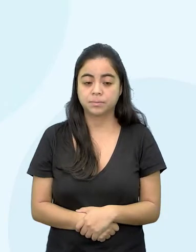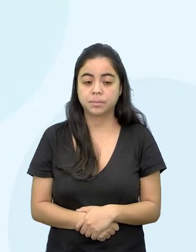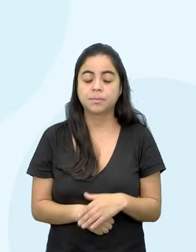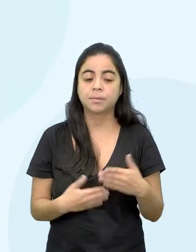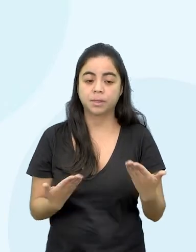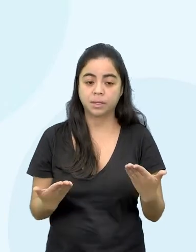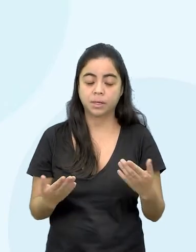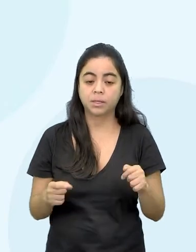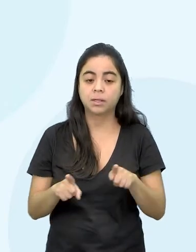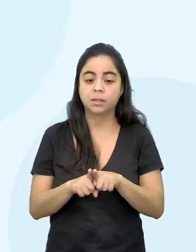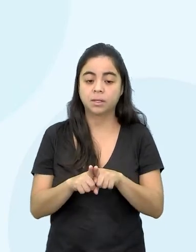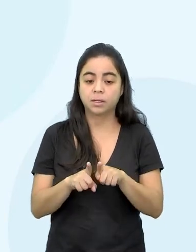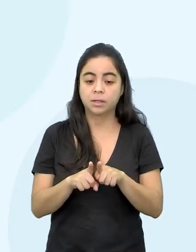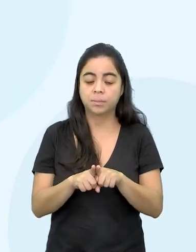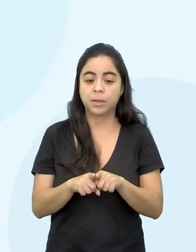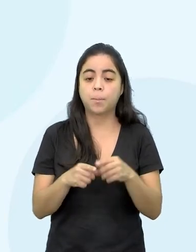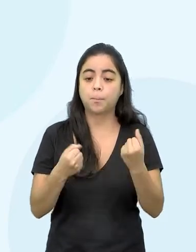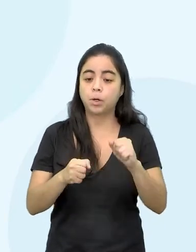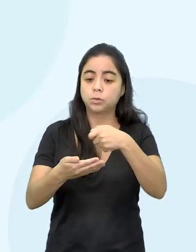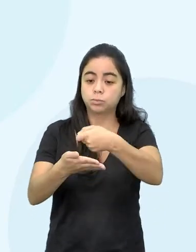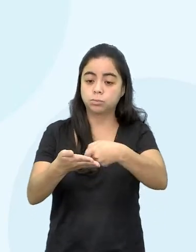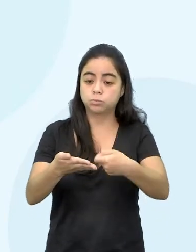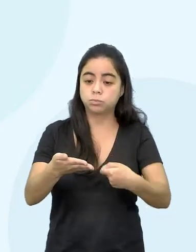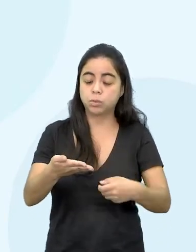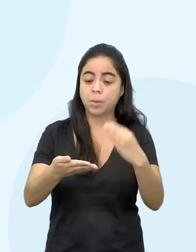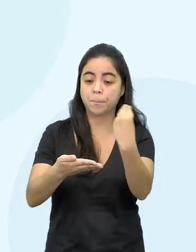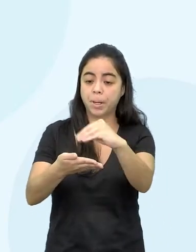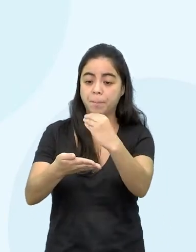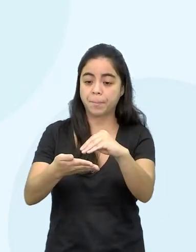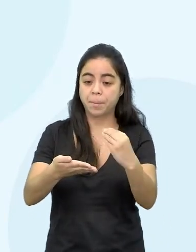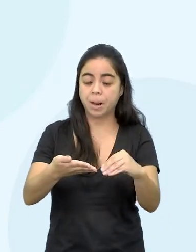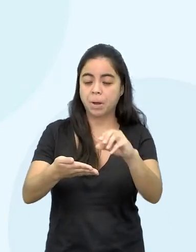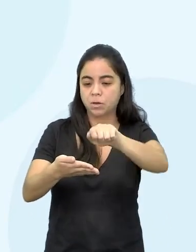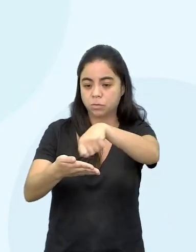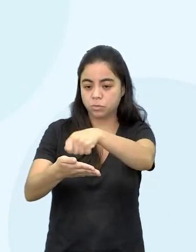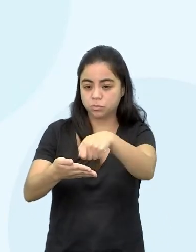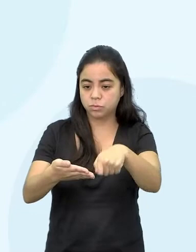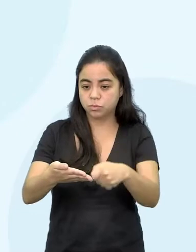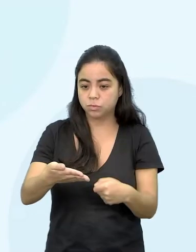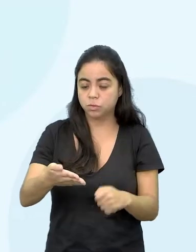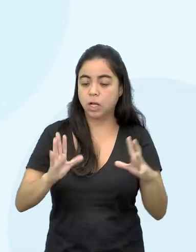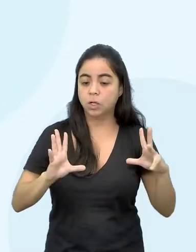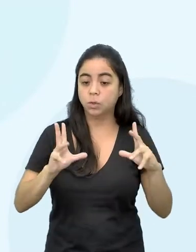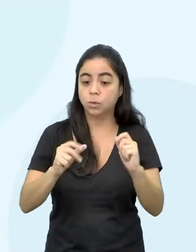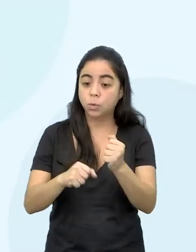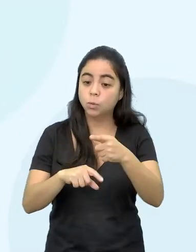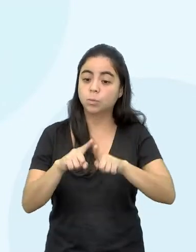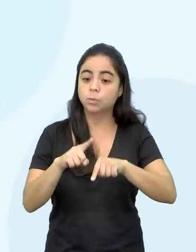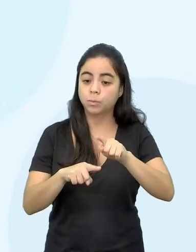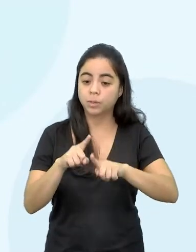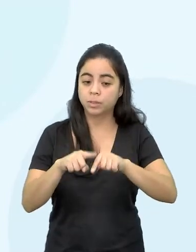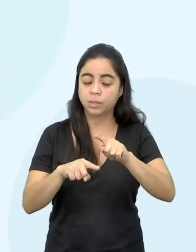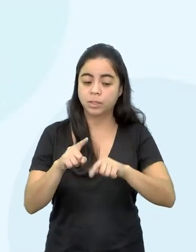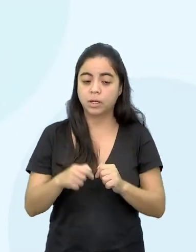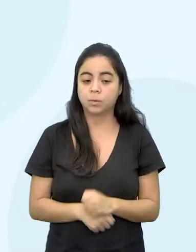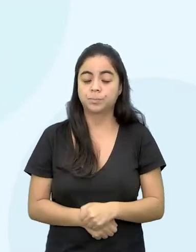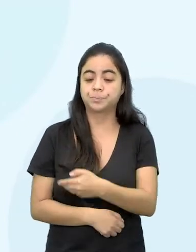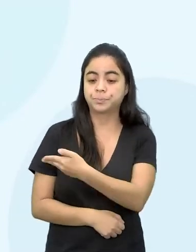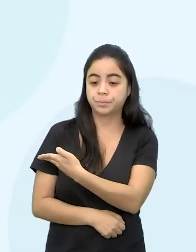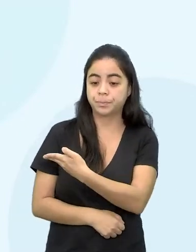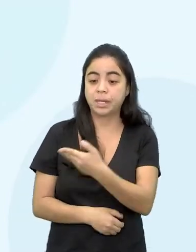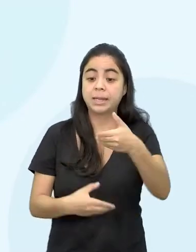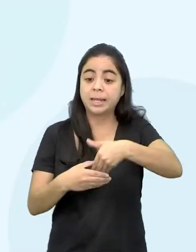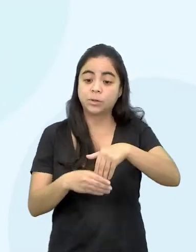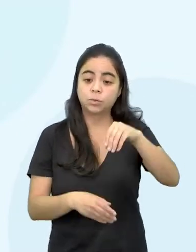vocês podem tirar o print e aí colocar no diário de bordo de vocês e preencher. Lembrando que todo esse material aí tá no nosso